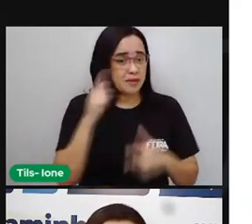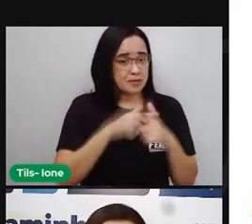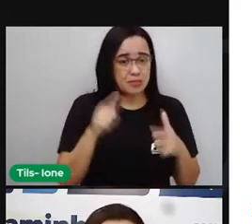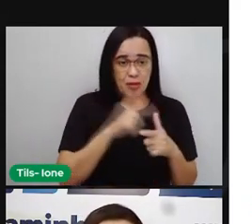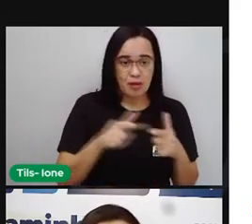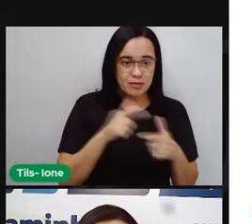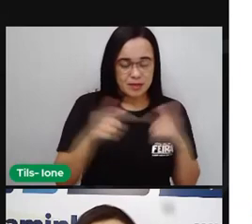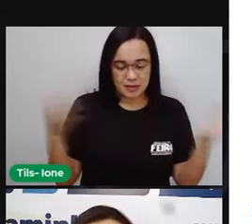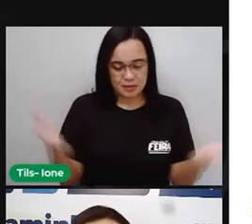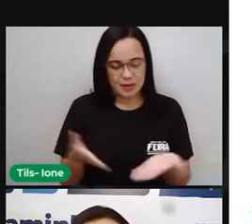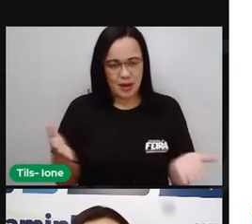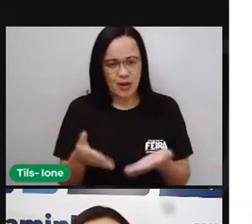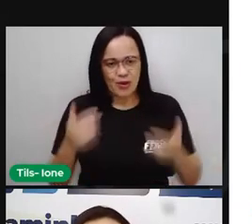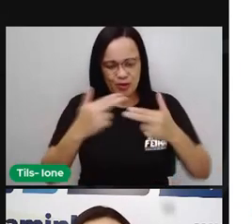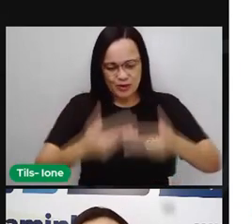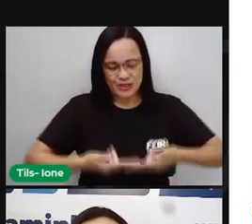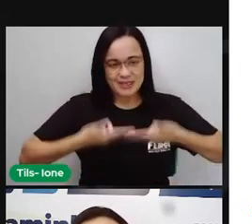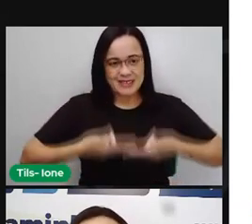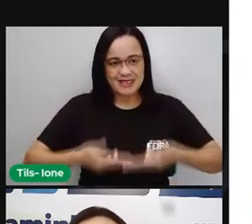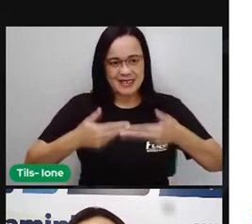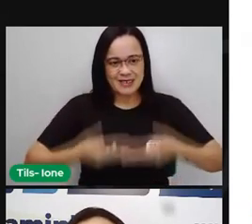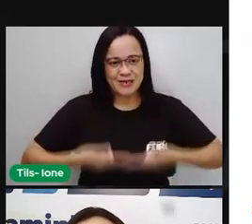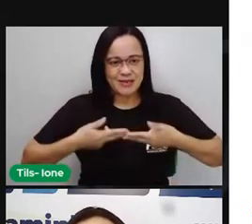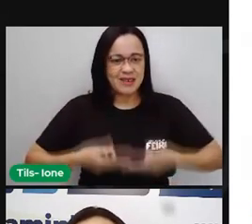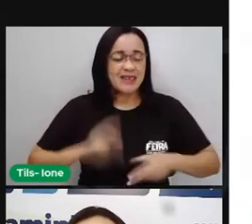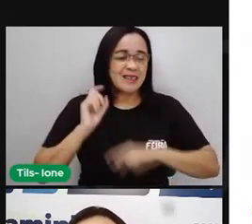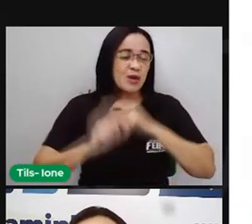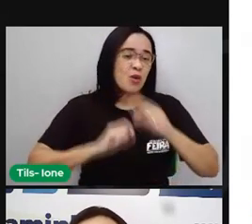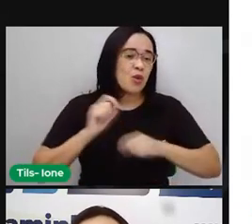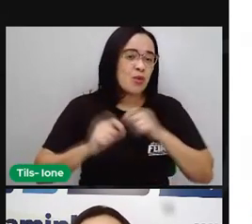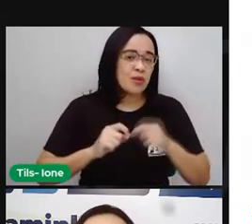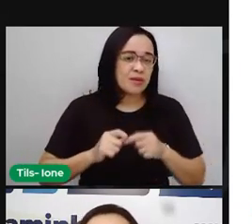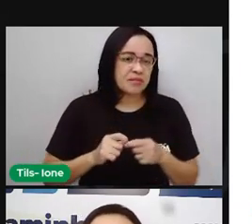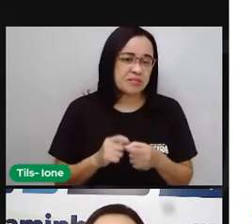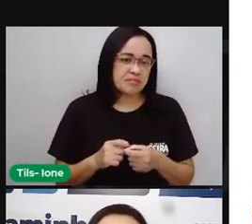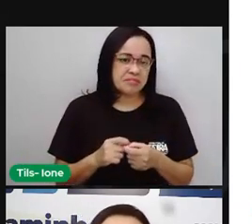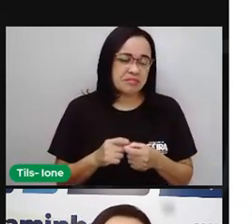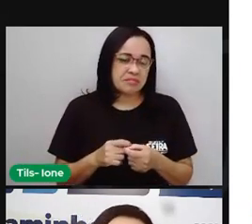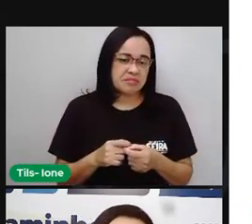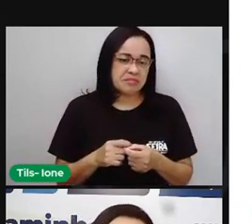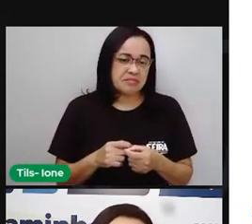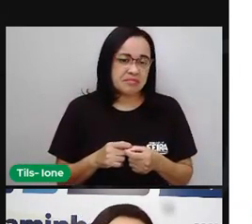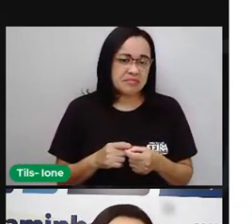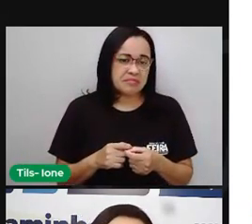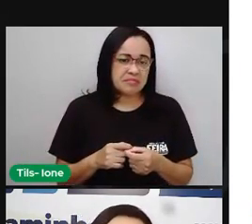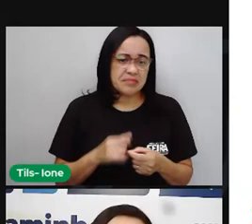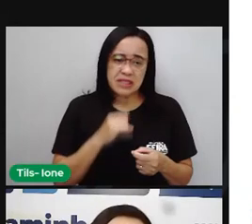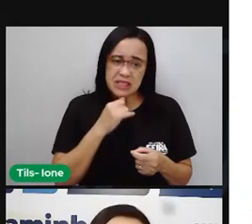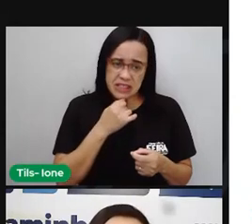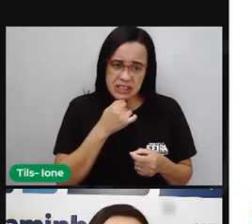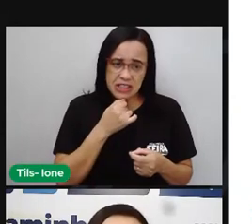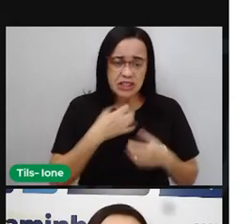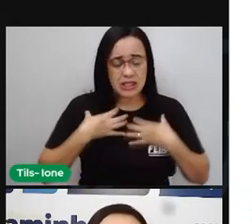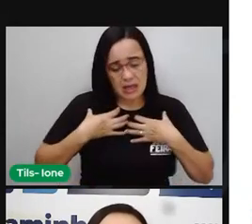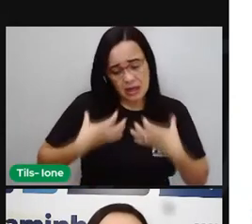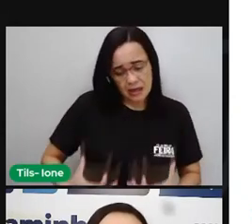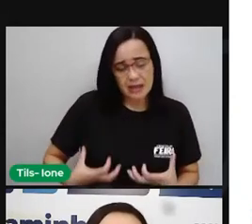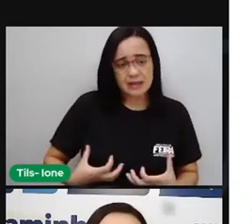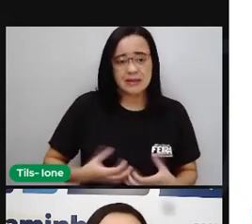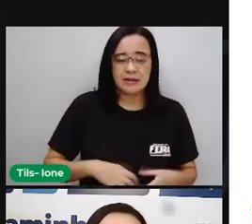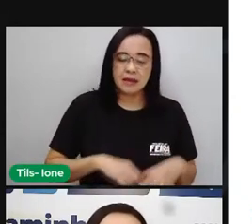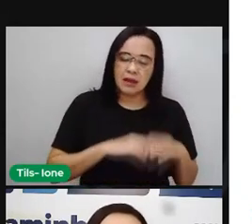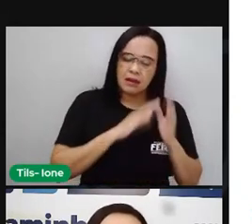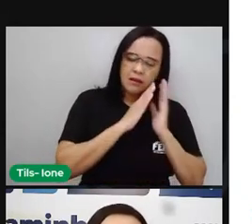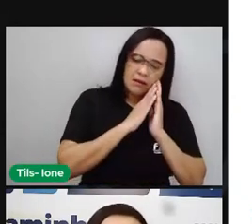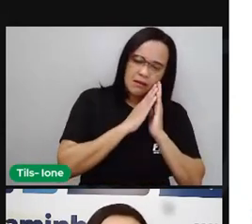hoje, na sua cadeira, repousa pálida e fria, depois de tanta canseira. E cochila todo